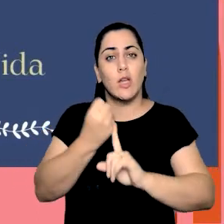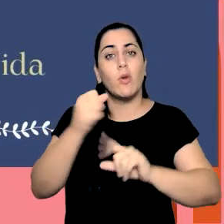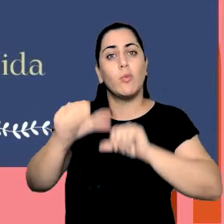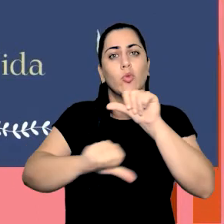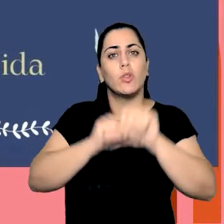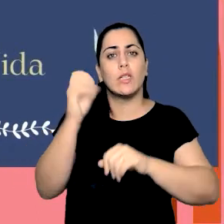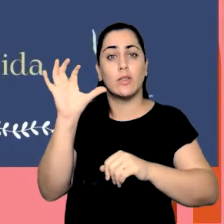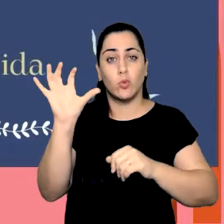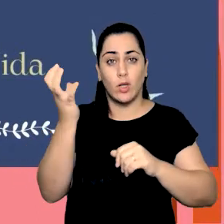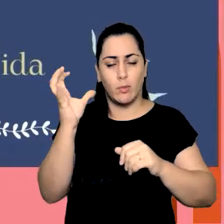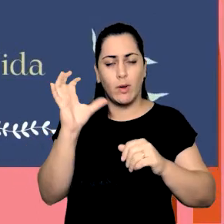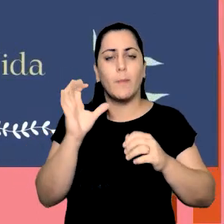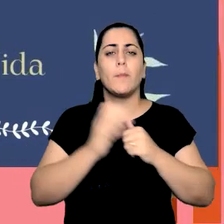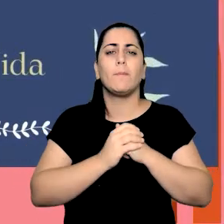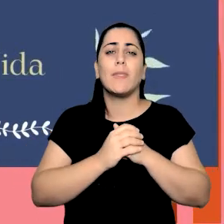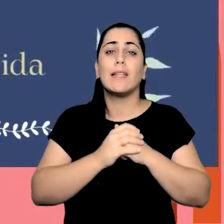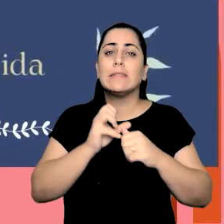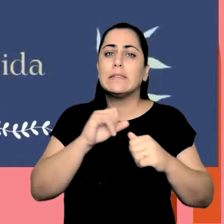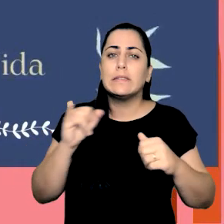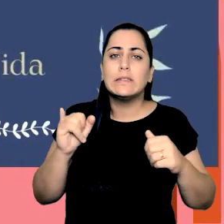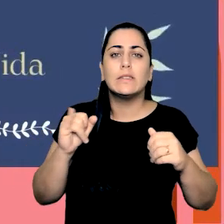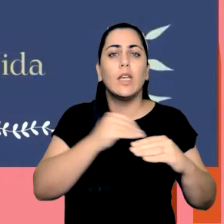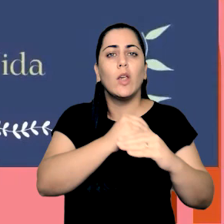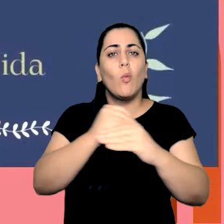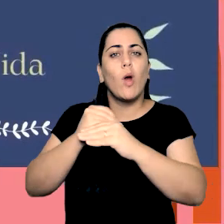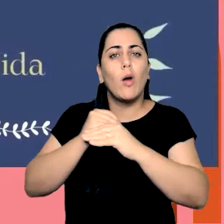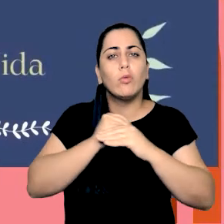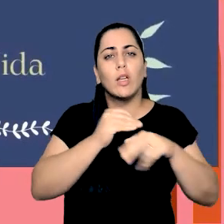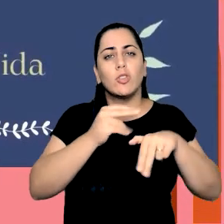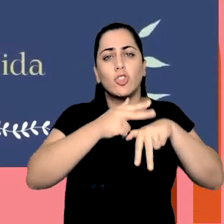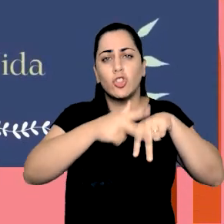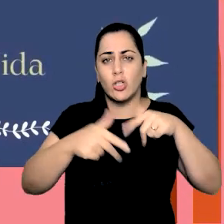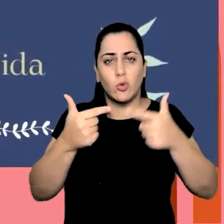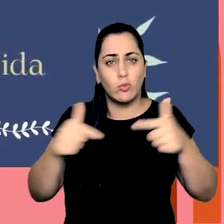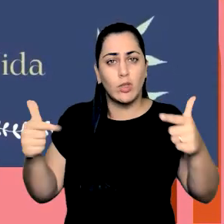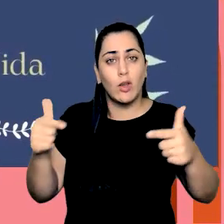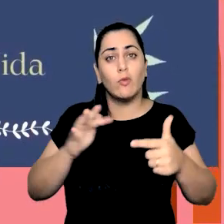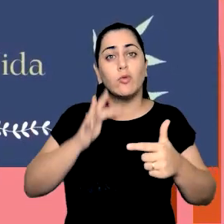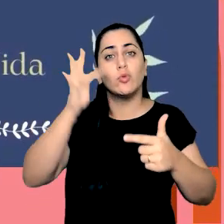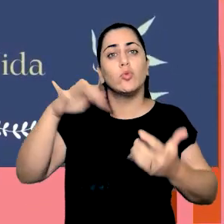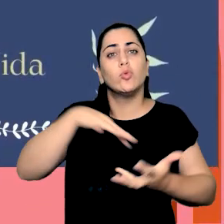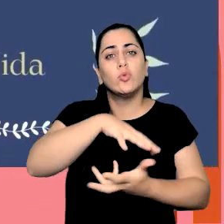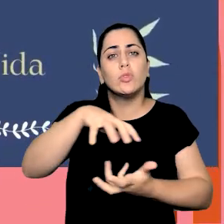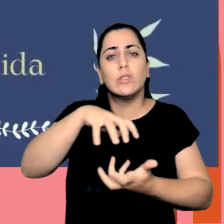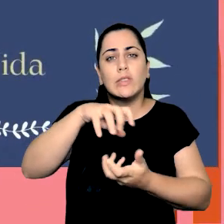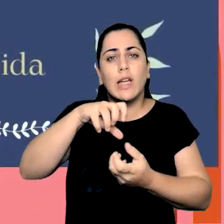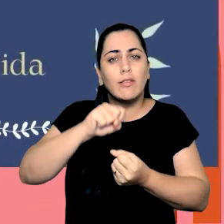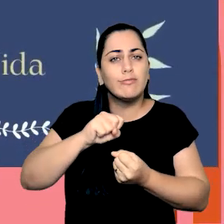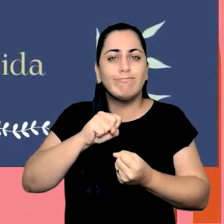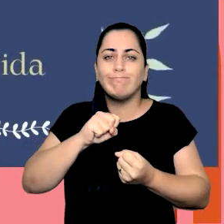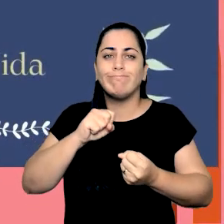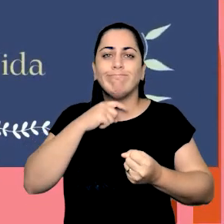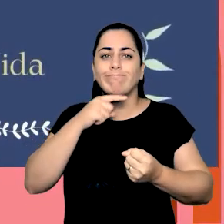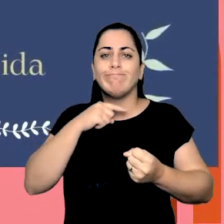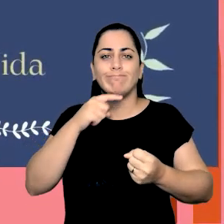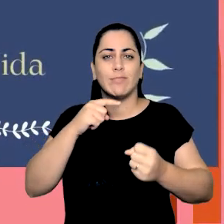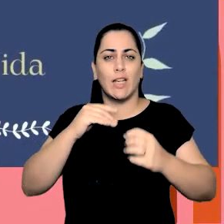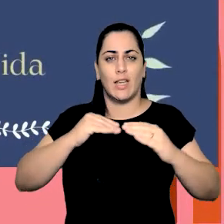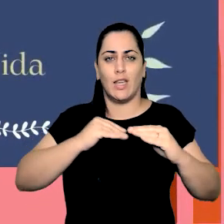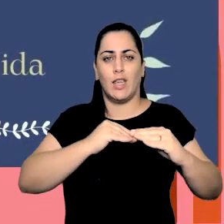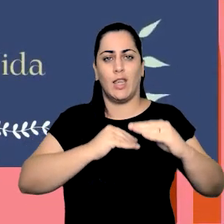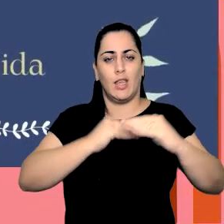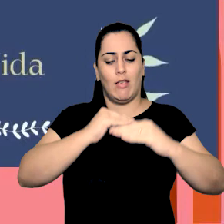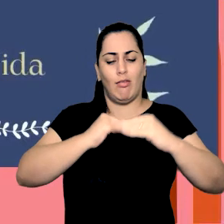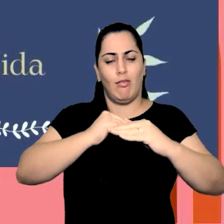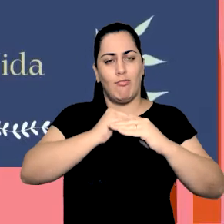Reconhecer que, sem a igualdade de gênero hoje, o futuro sustentável e equitativo continuará fora